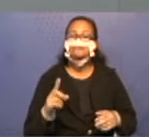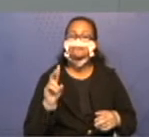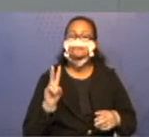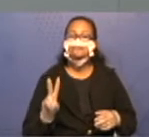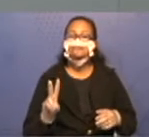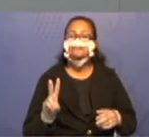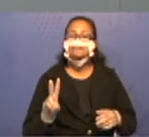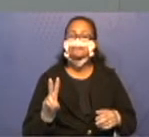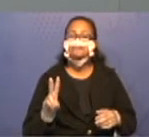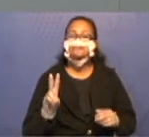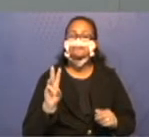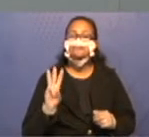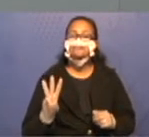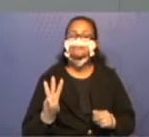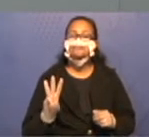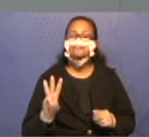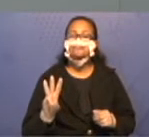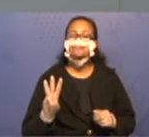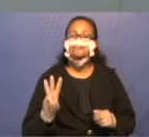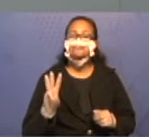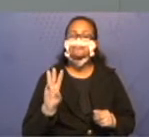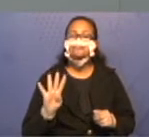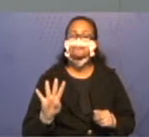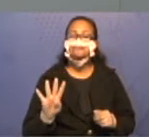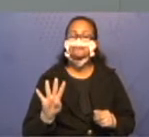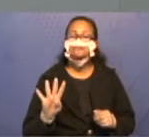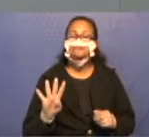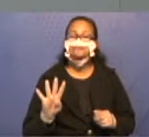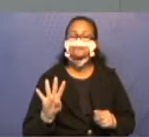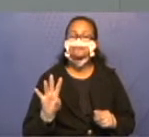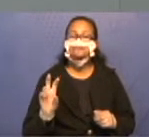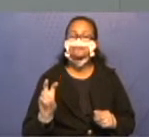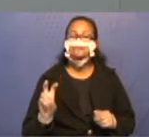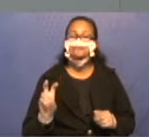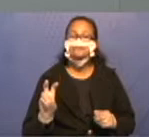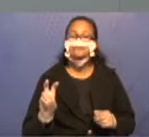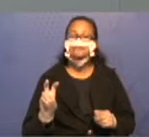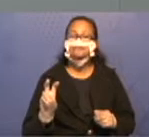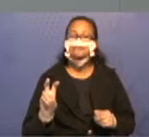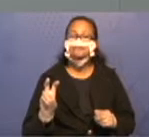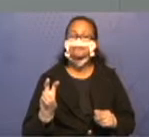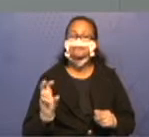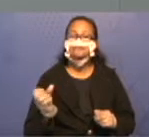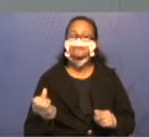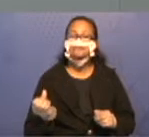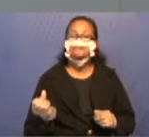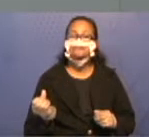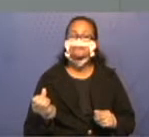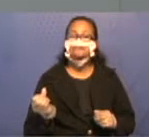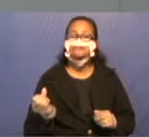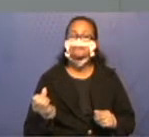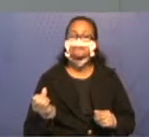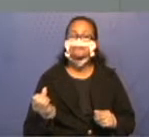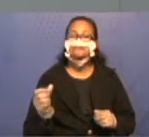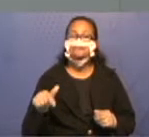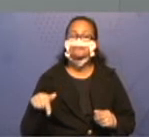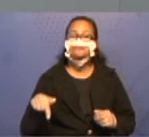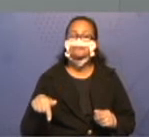2, 3, 4, 5, 6,